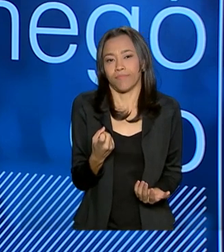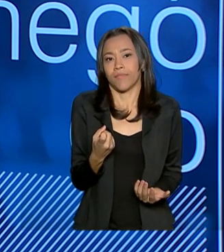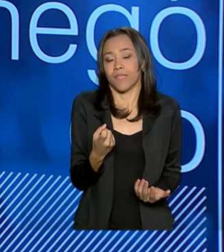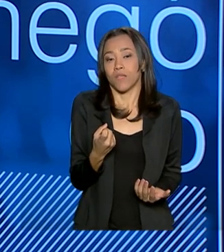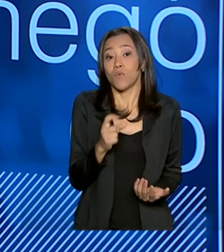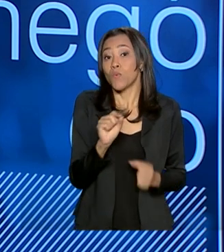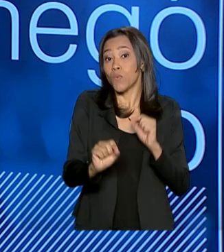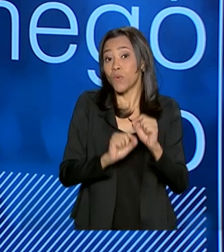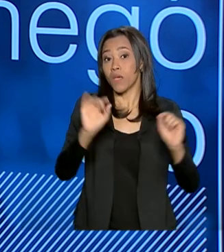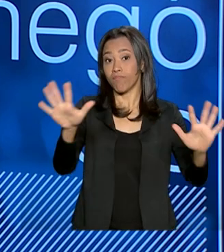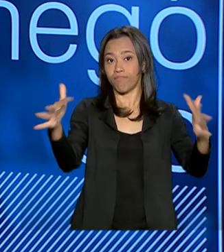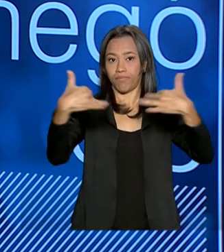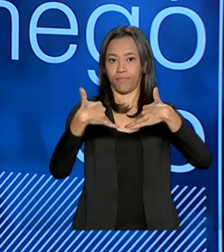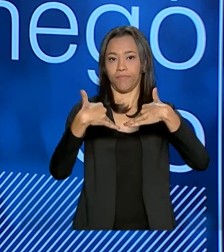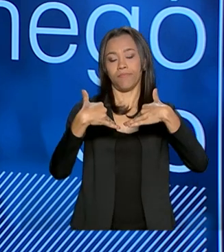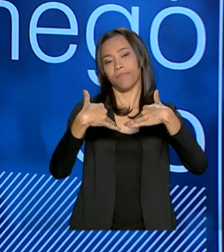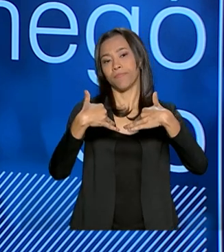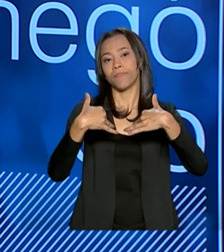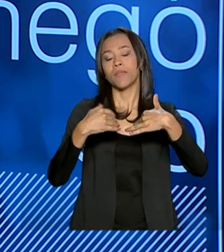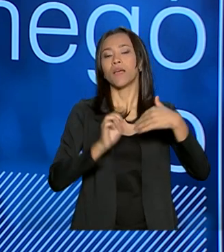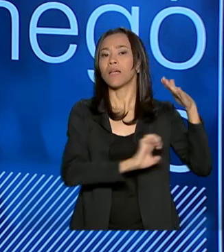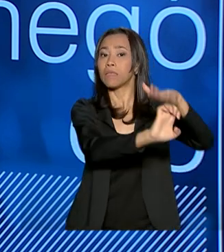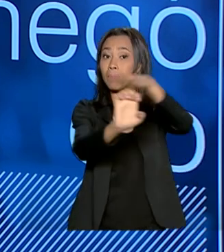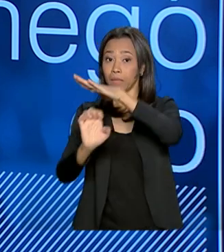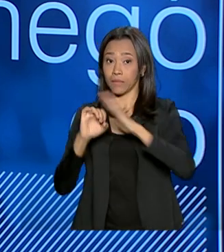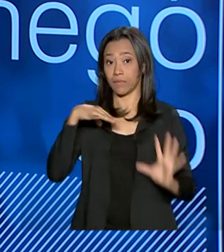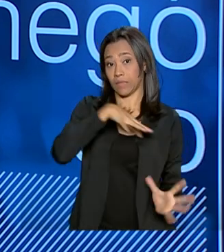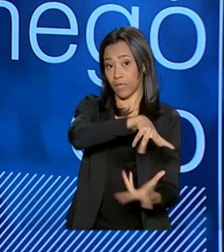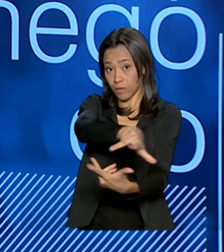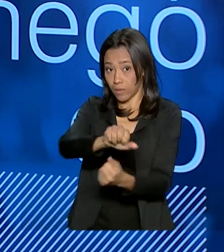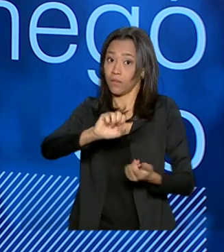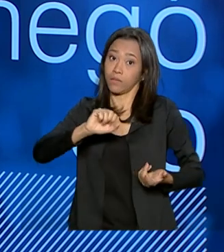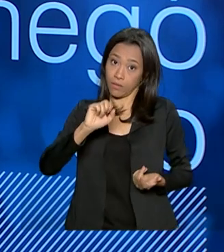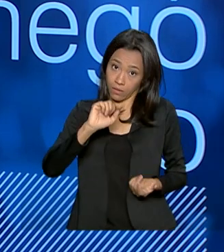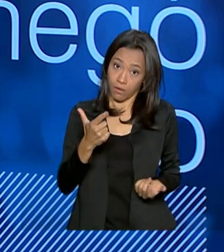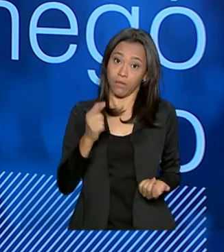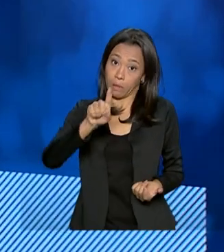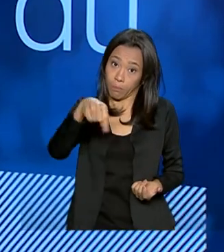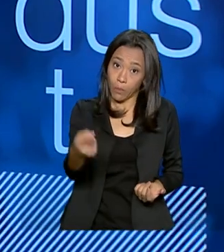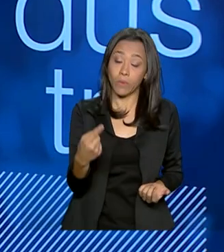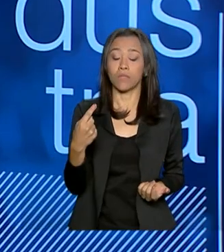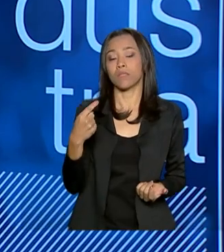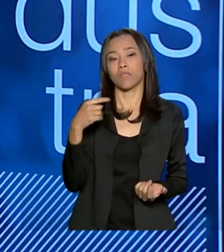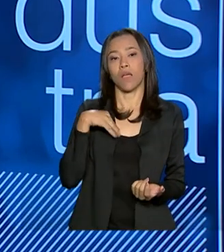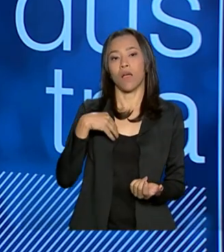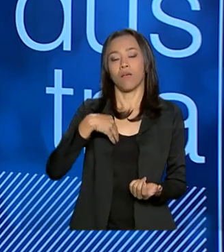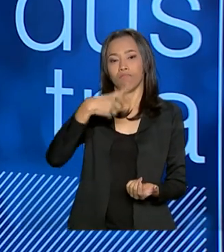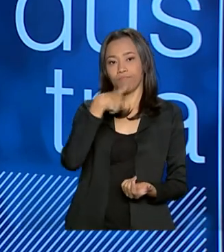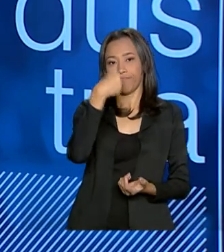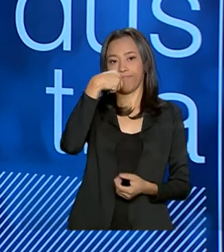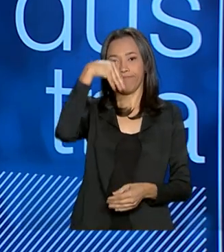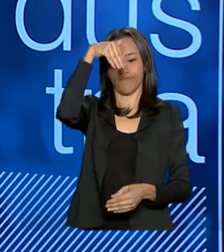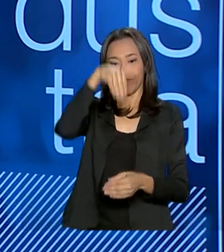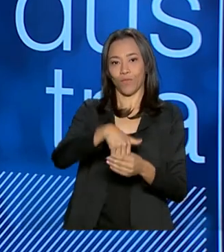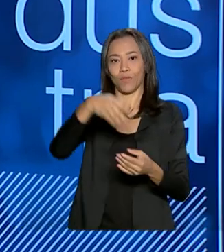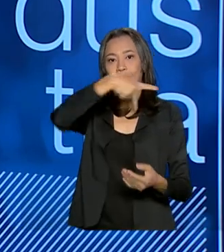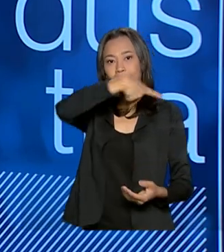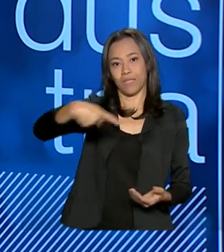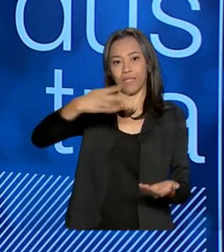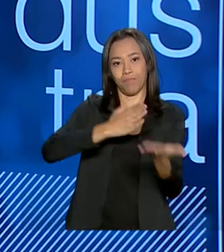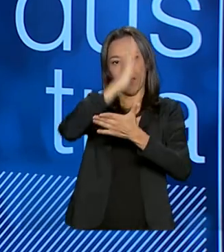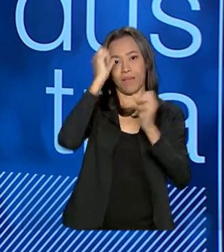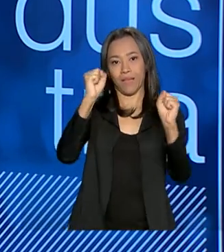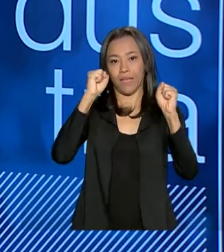investidores internacionais. Óbvio que após a eleição do presidente Bolsonaro, fica aquela incógnia se o presidente